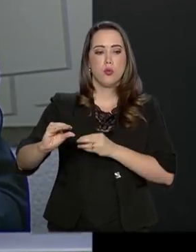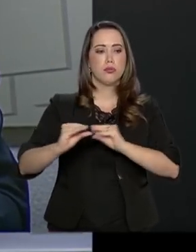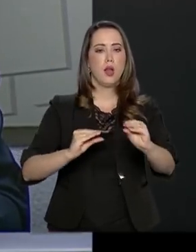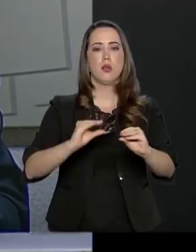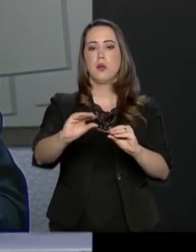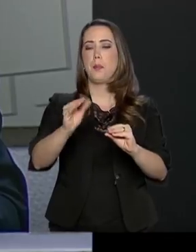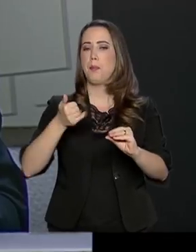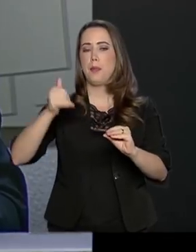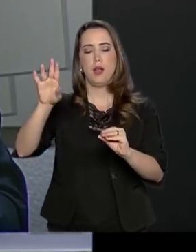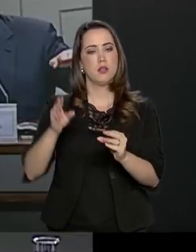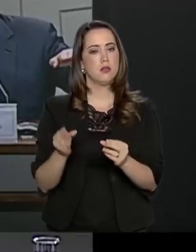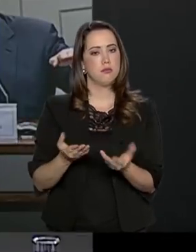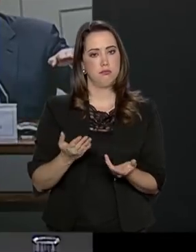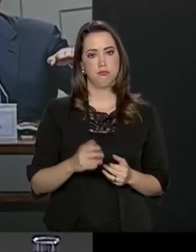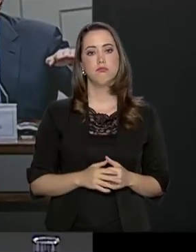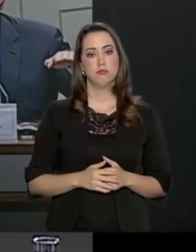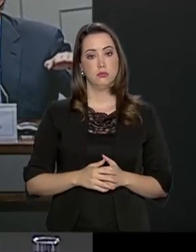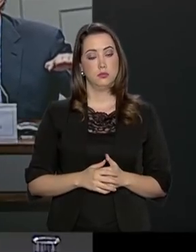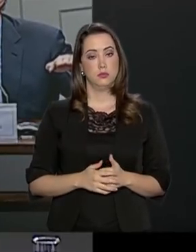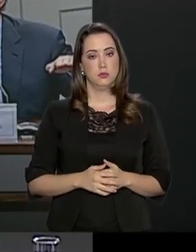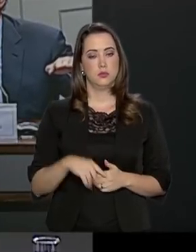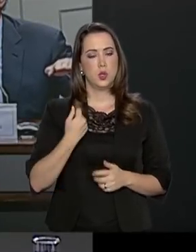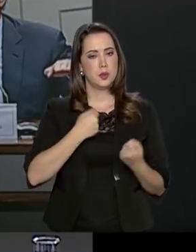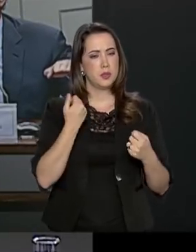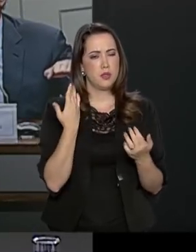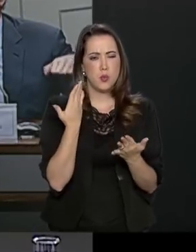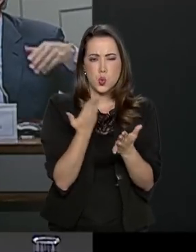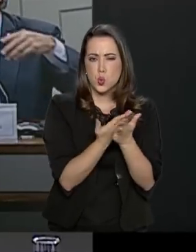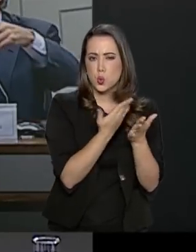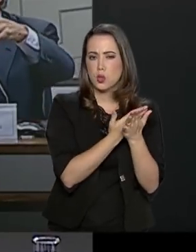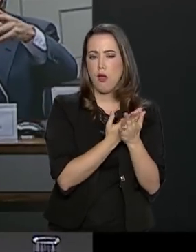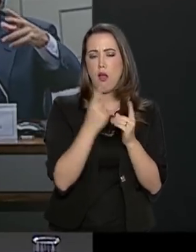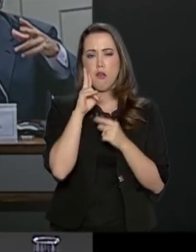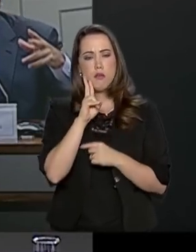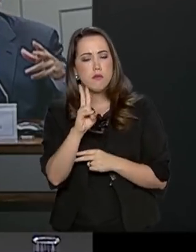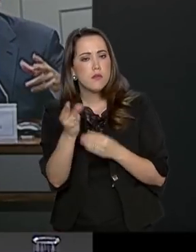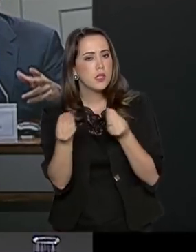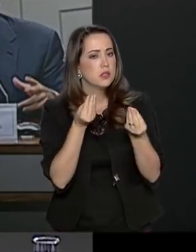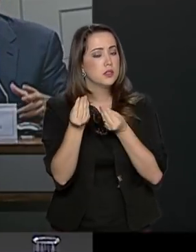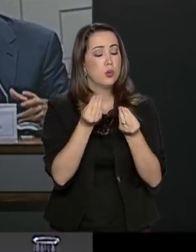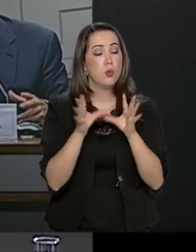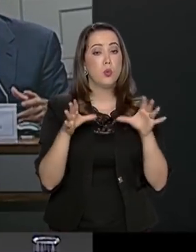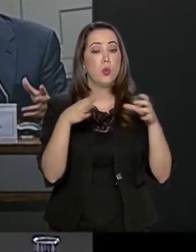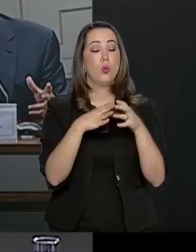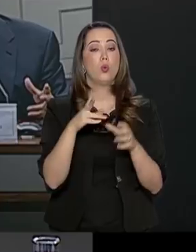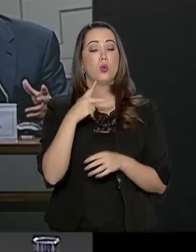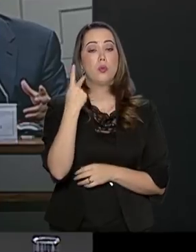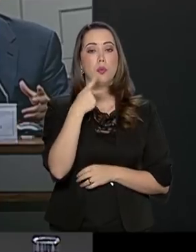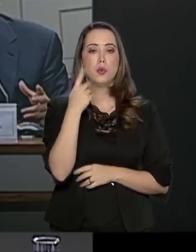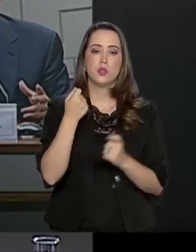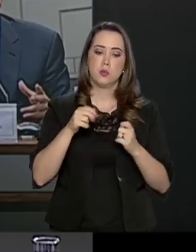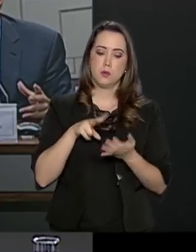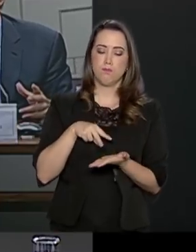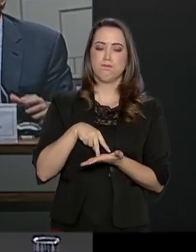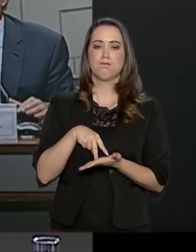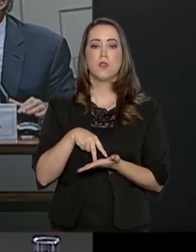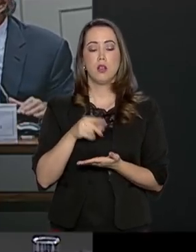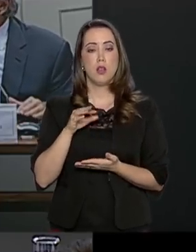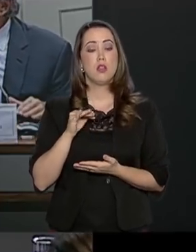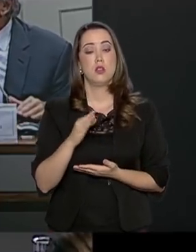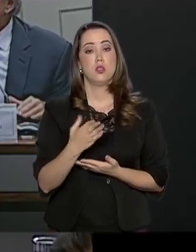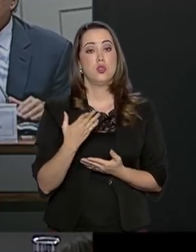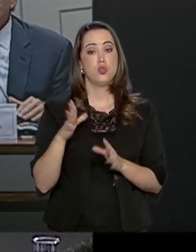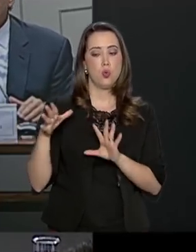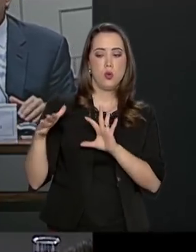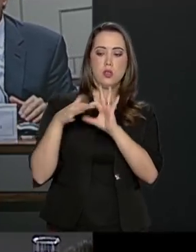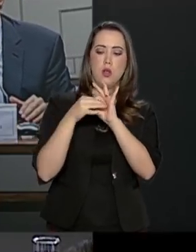para os entes da federação. Nós deveríamos examinar a conveniência e aí é uma coisa que a classe política que tem que assumir esse protagonismo de mandar